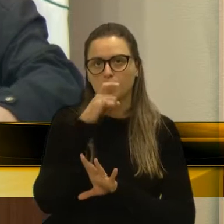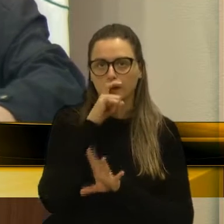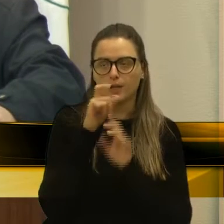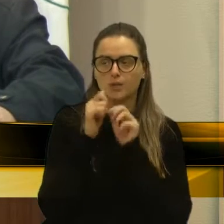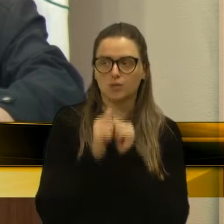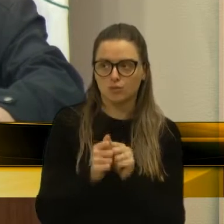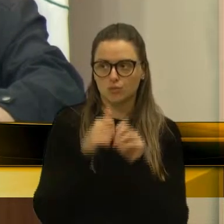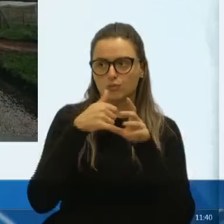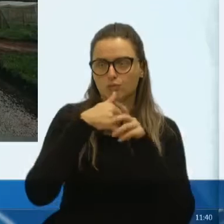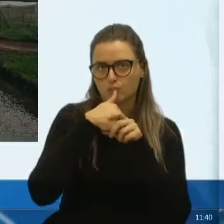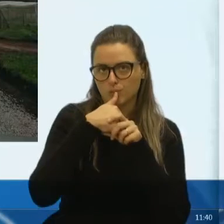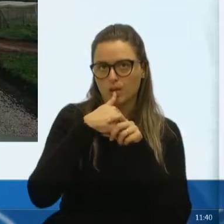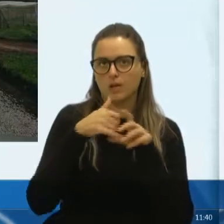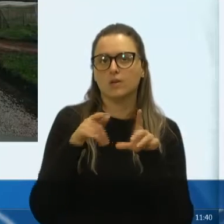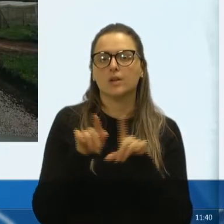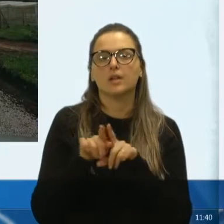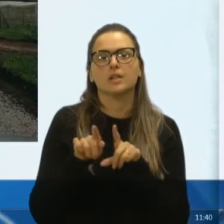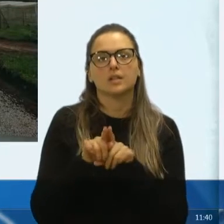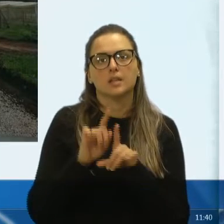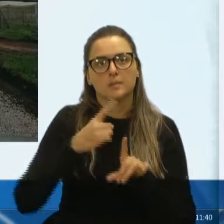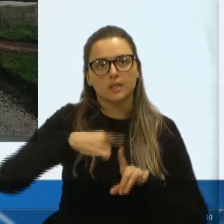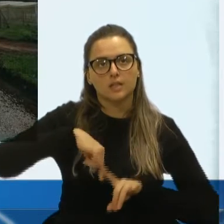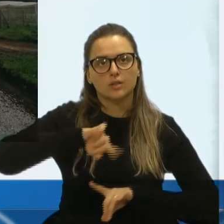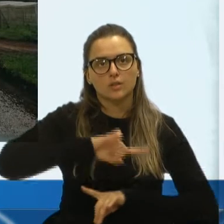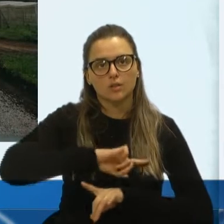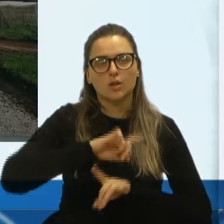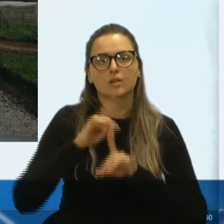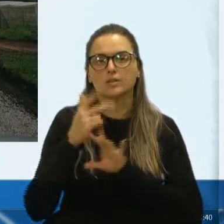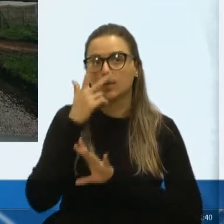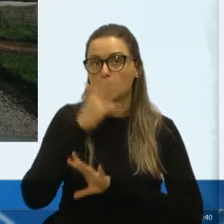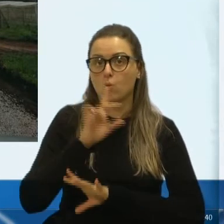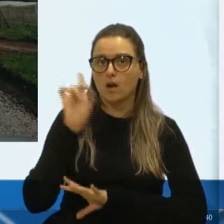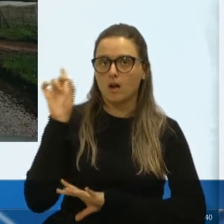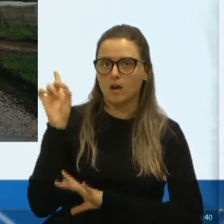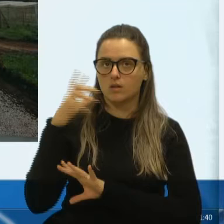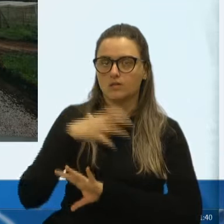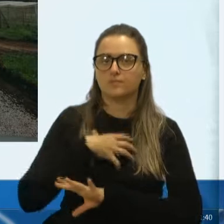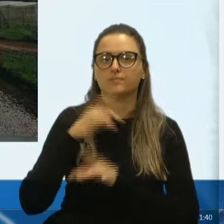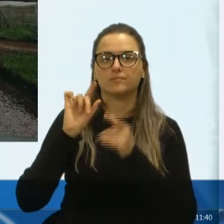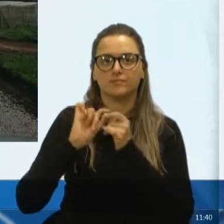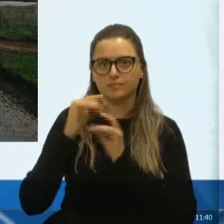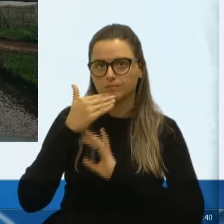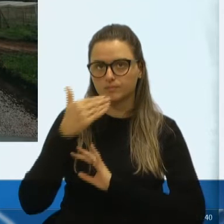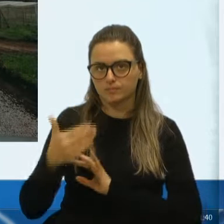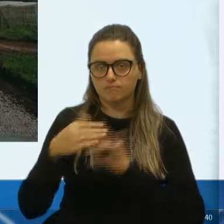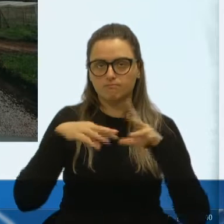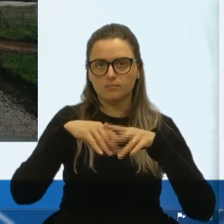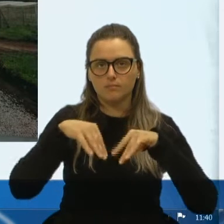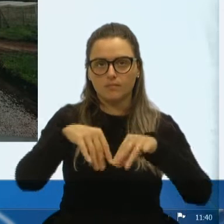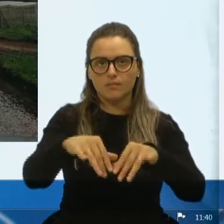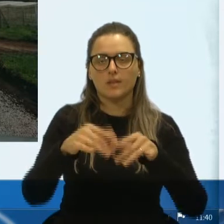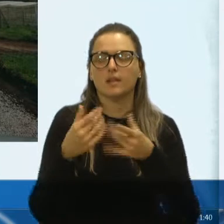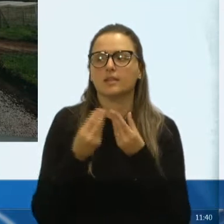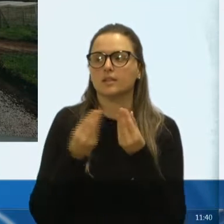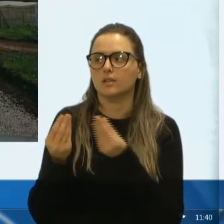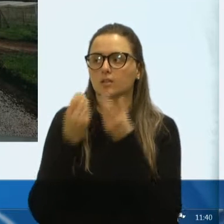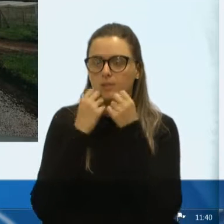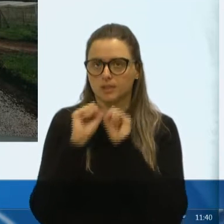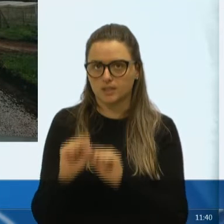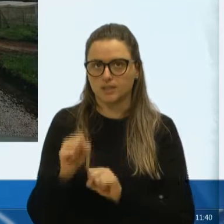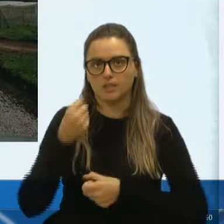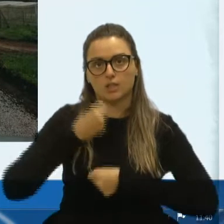Então, nesse dia, que nós estamos mostrando aqui, mesma forma, fizemos a solicitação, encaminhamos, que está aí de obra,